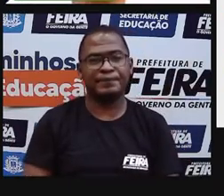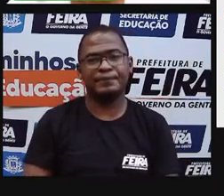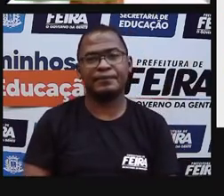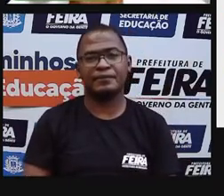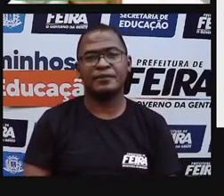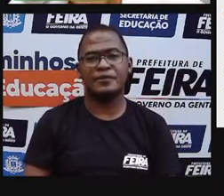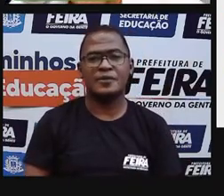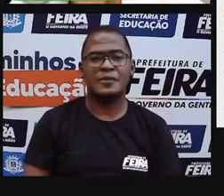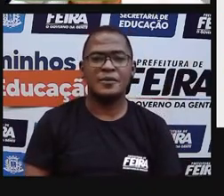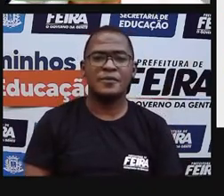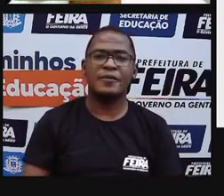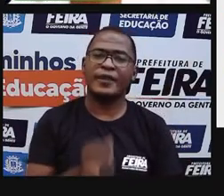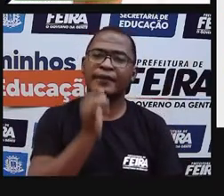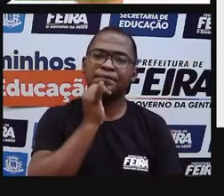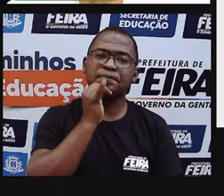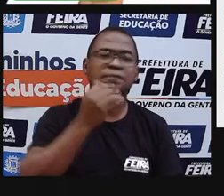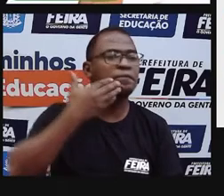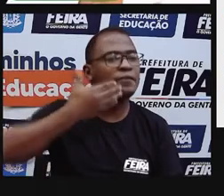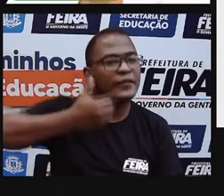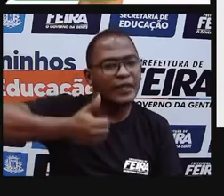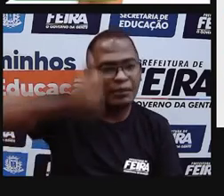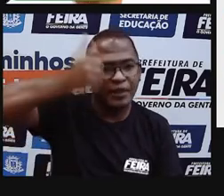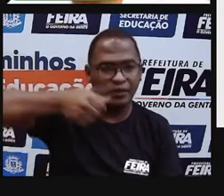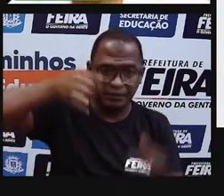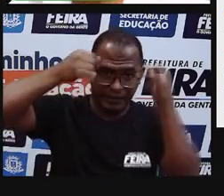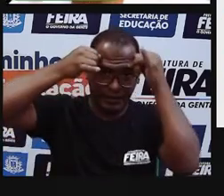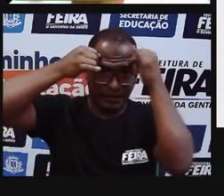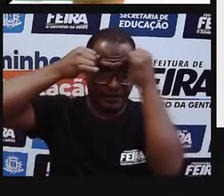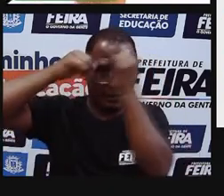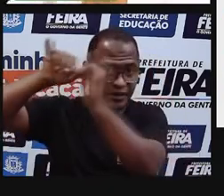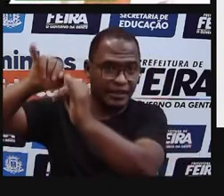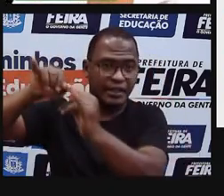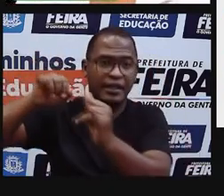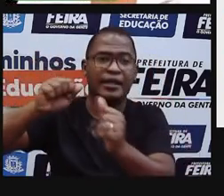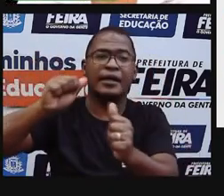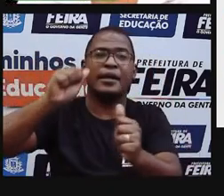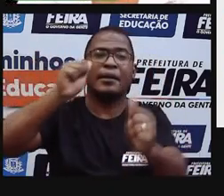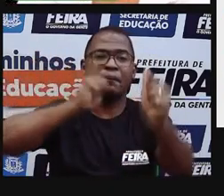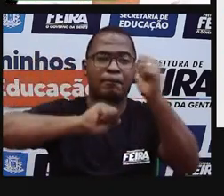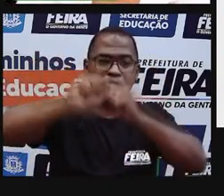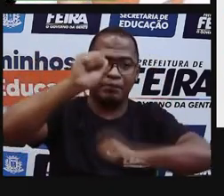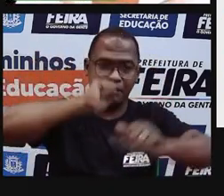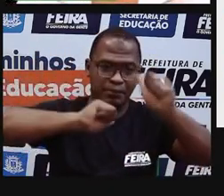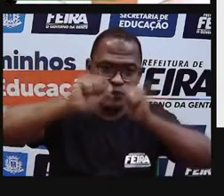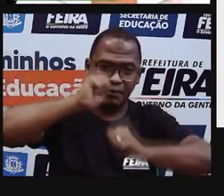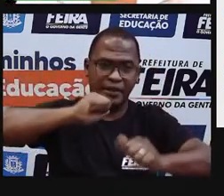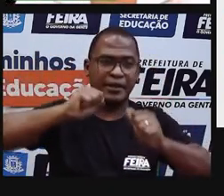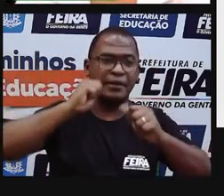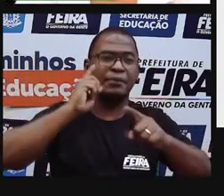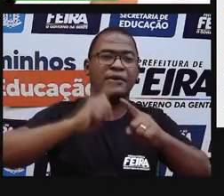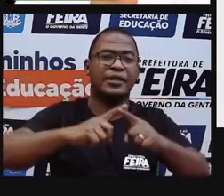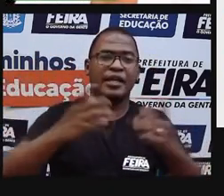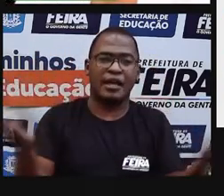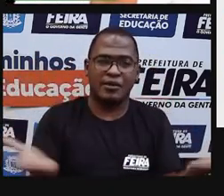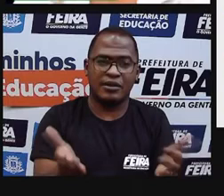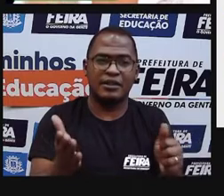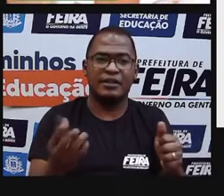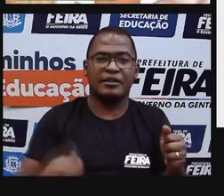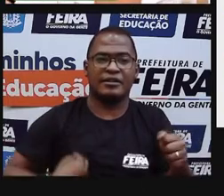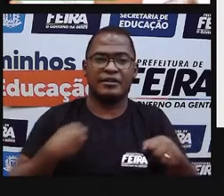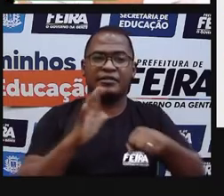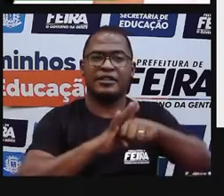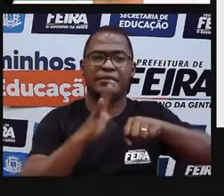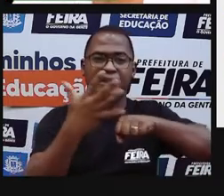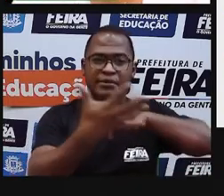Melhor não beber, principalmente nesse período de pandemia, pois baixa as nossas defesas. Eu bebo sempre, ou beber